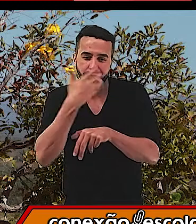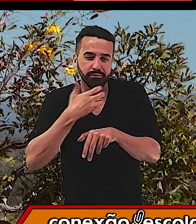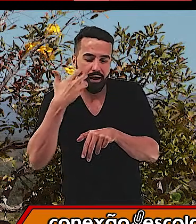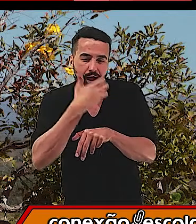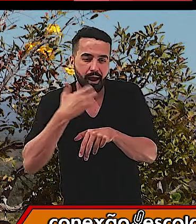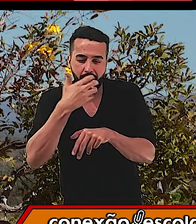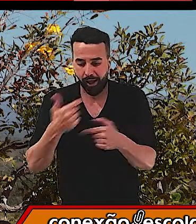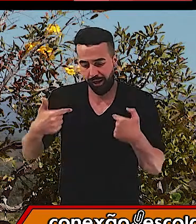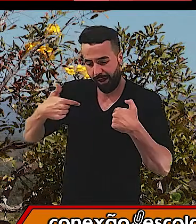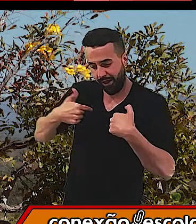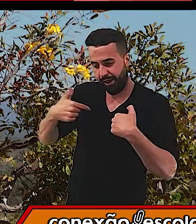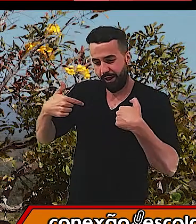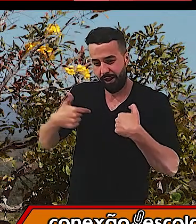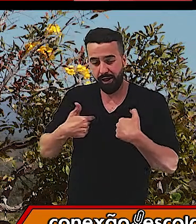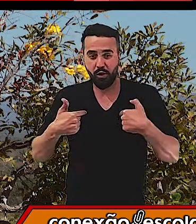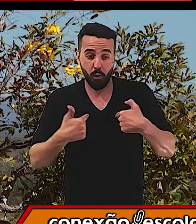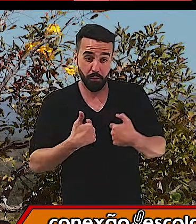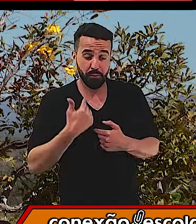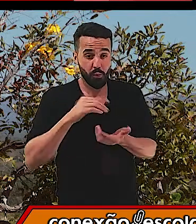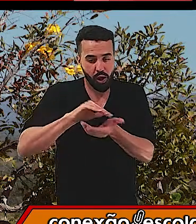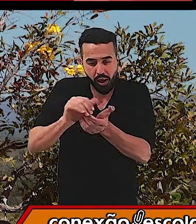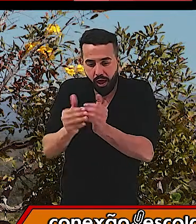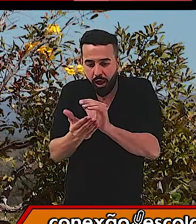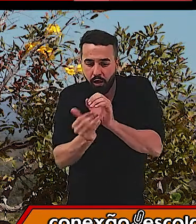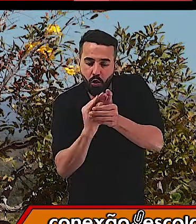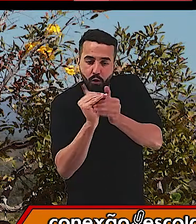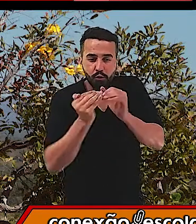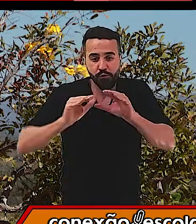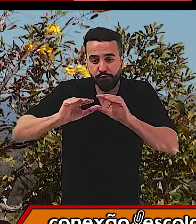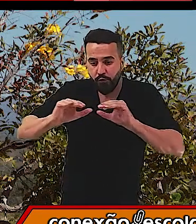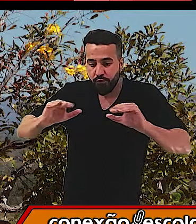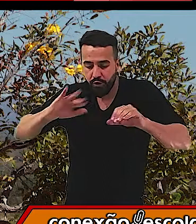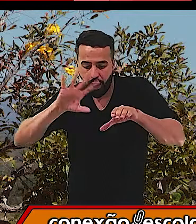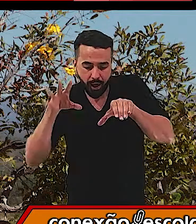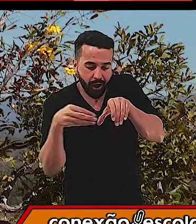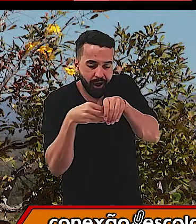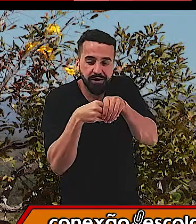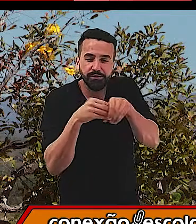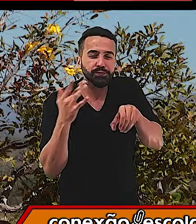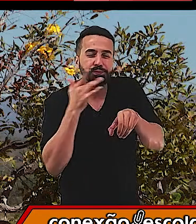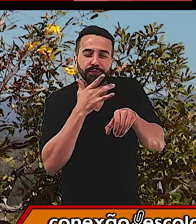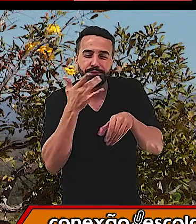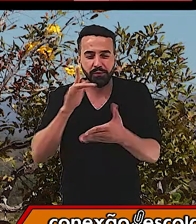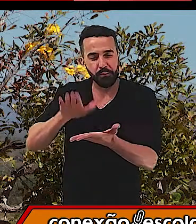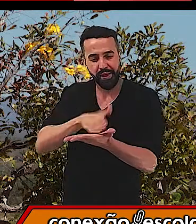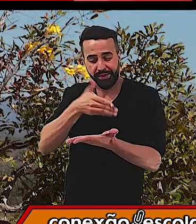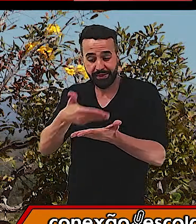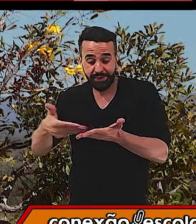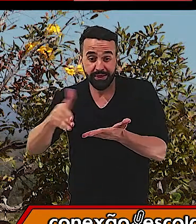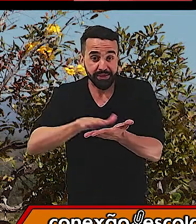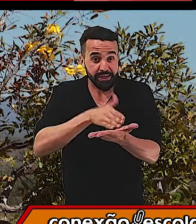cantar. Eu sou um bolinho redondo e fofinho, de creme recheado, na manteiga